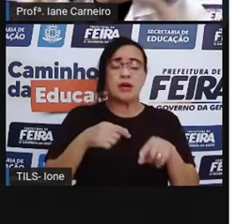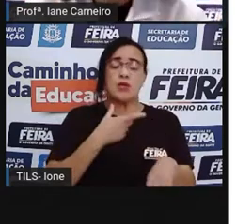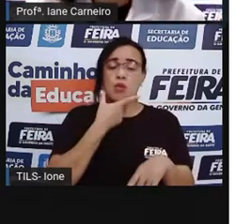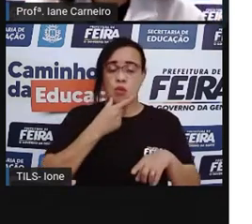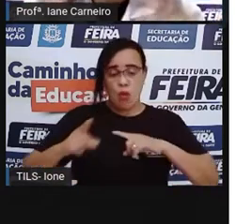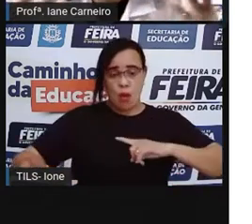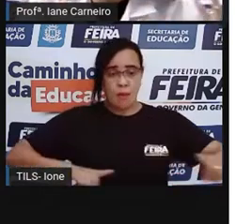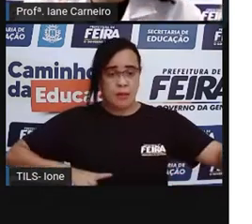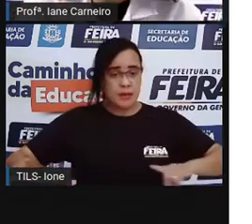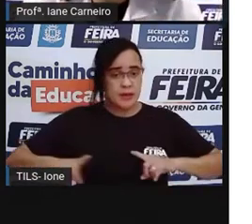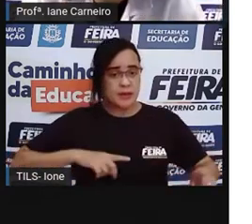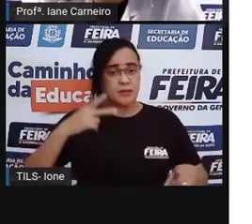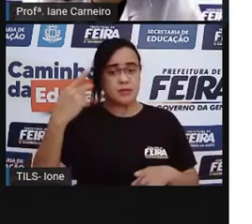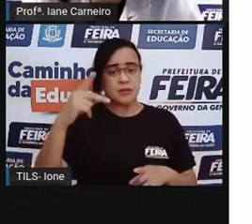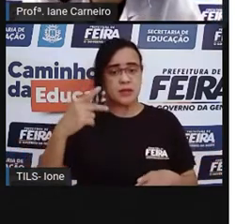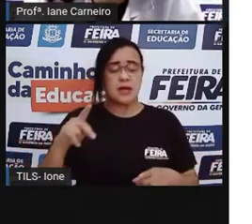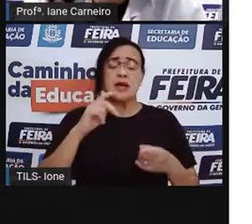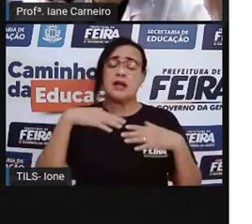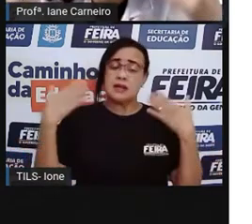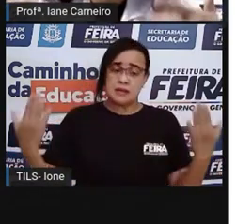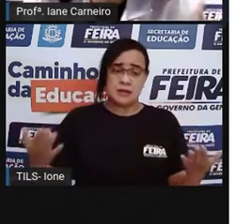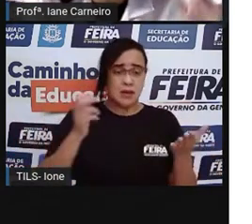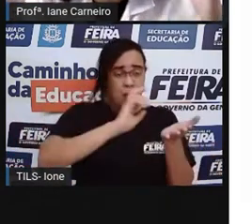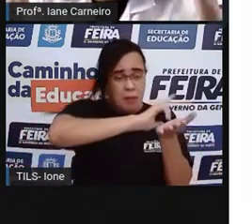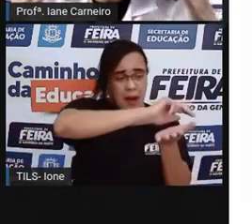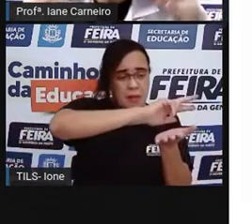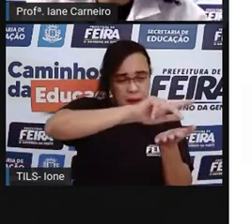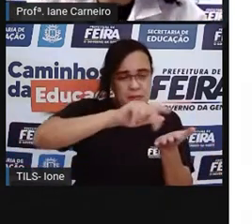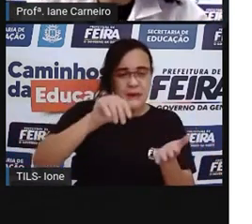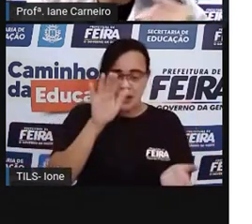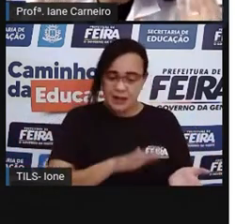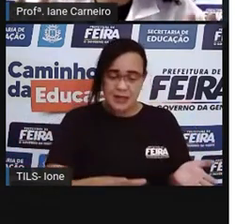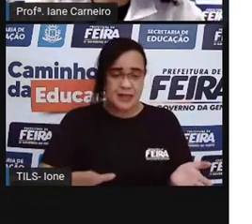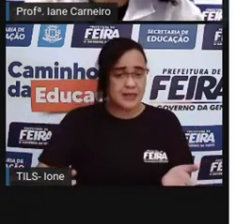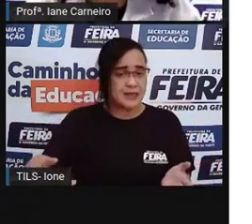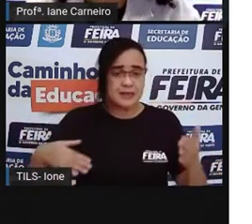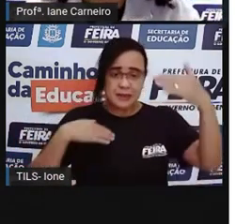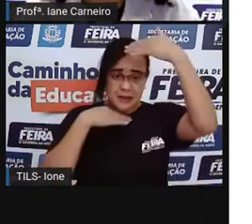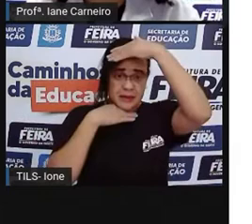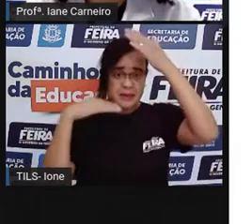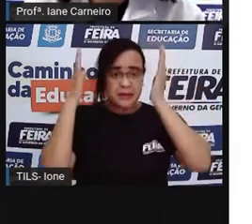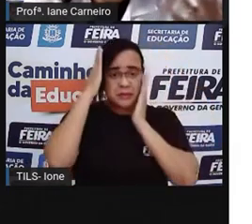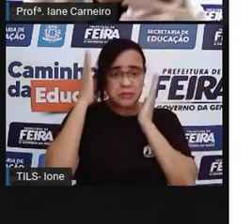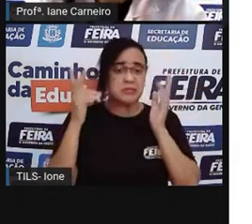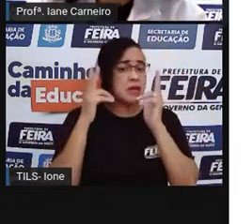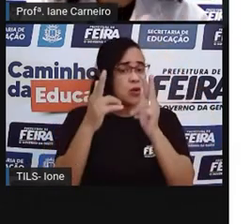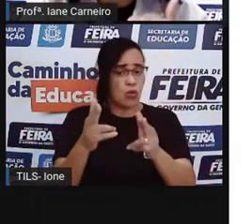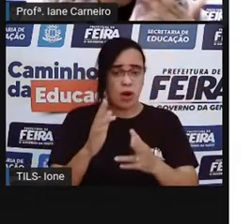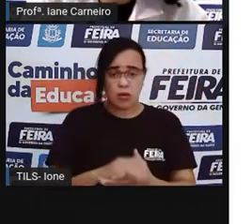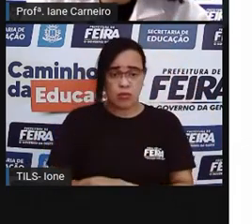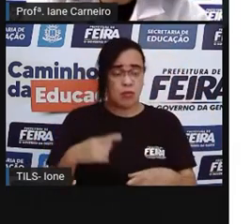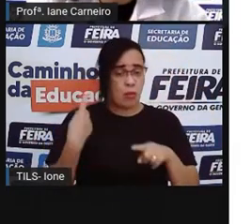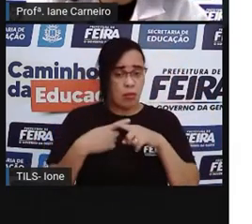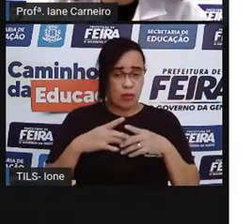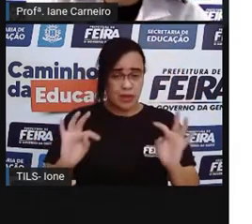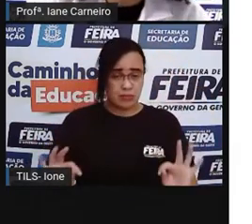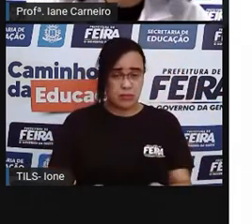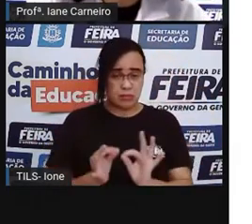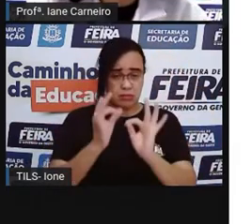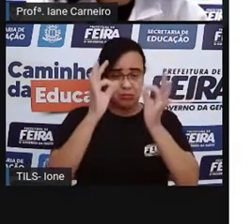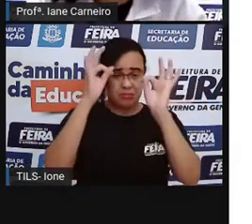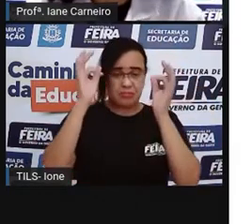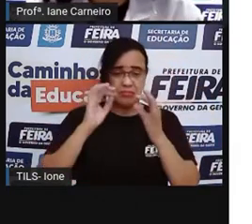também estavam com a cabeça quadrada de tanto usar brinquedos eletrônicos. É errado brincar com brinquedos